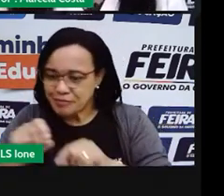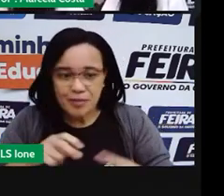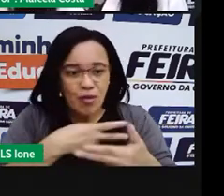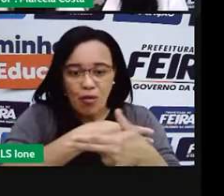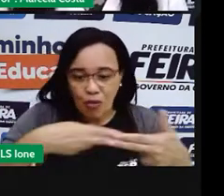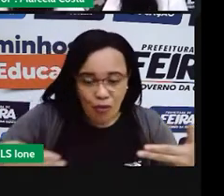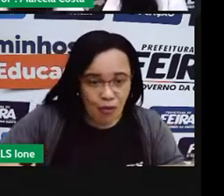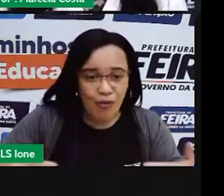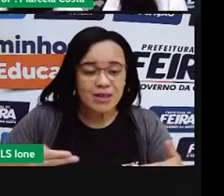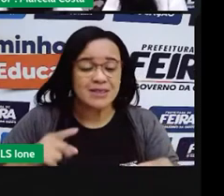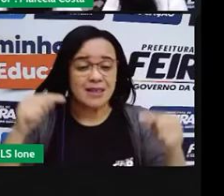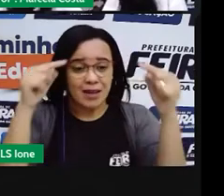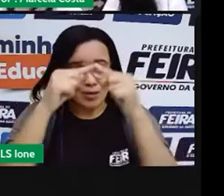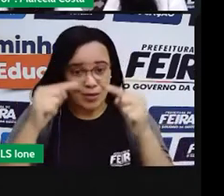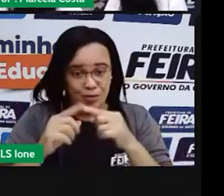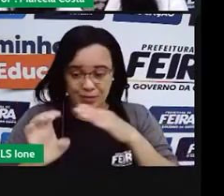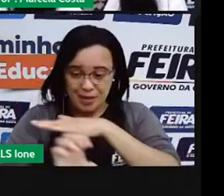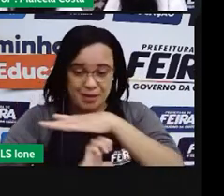projeto,